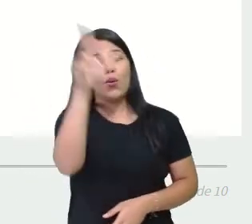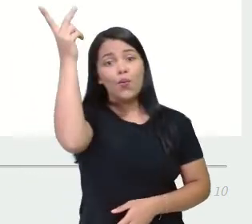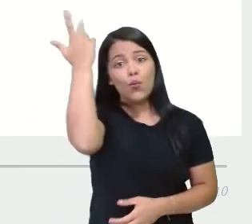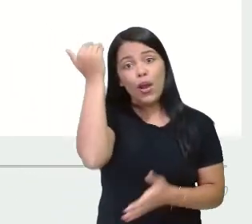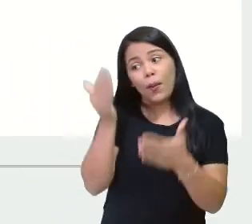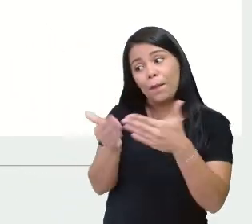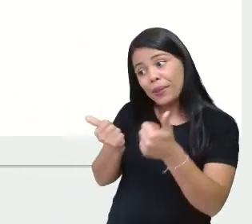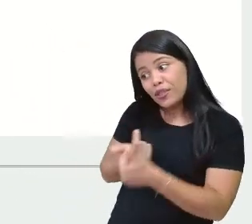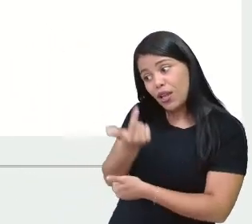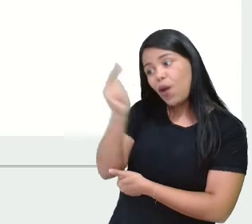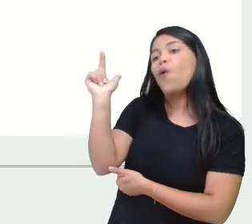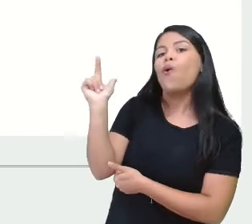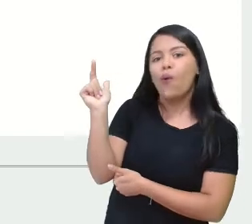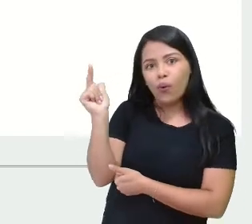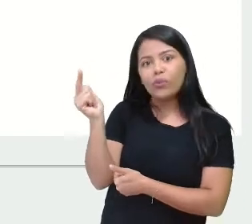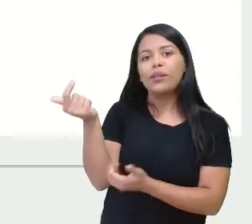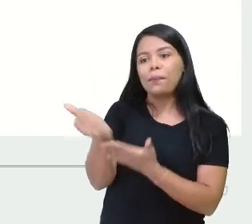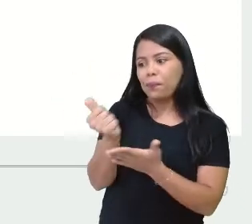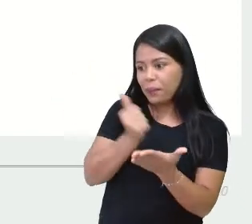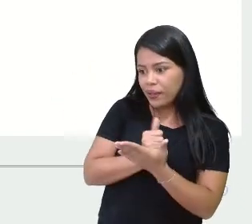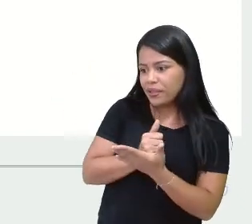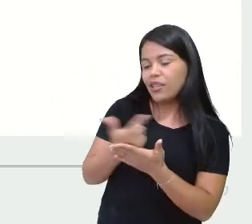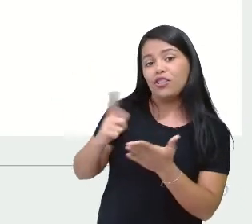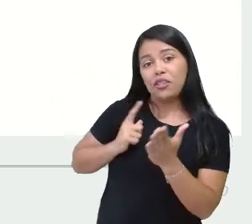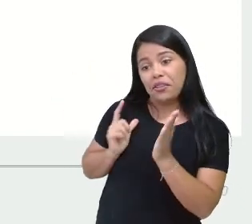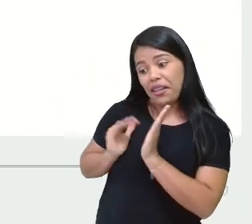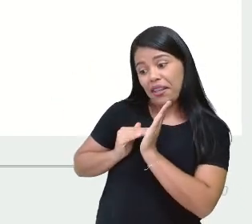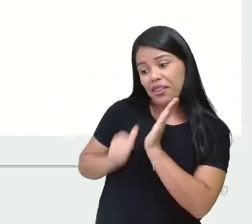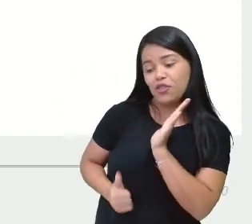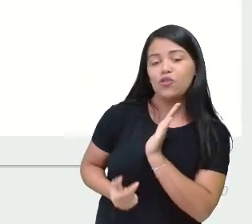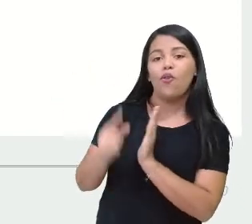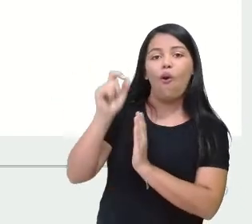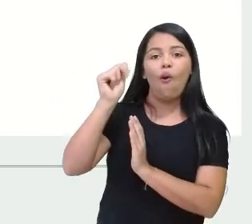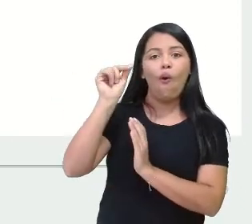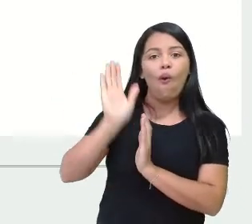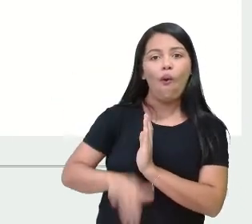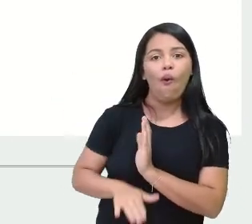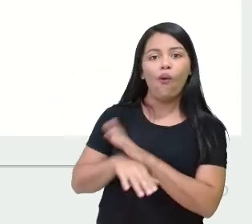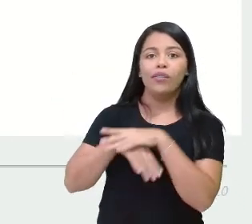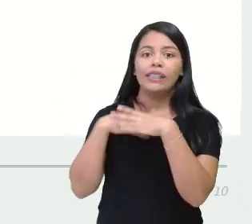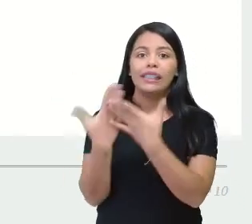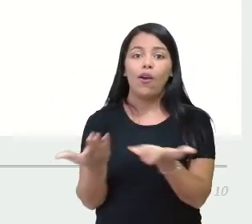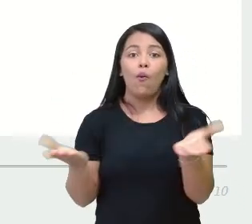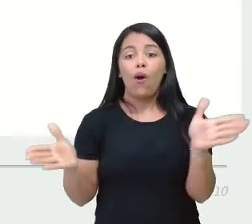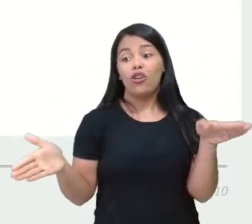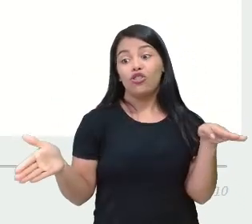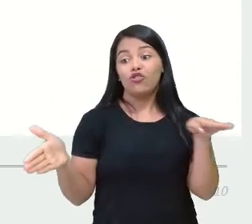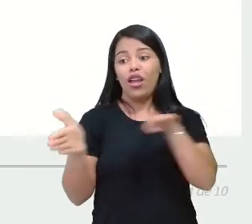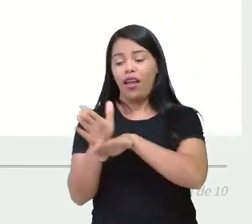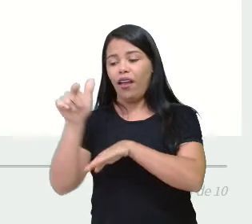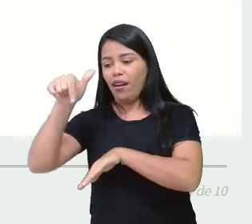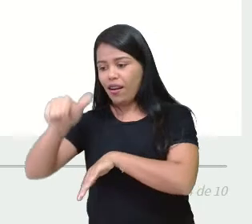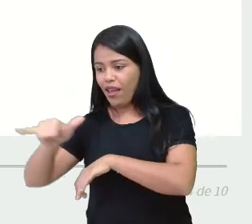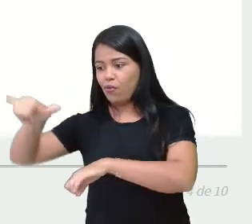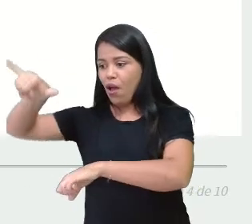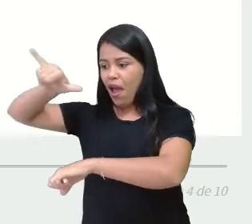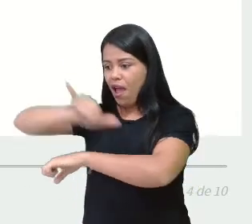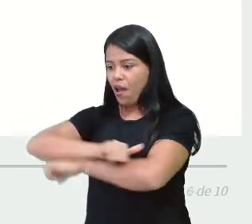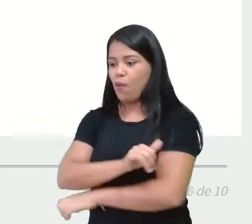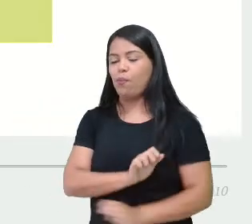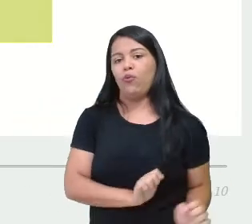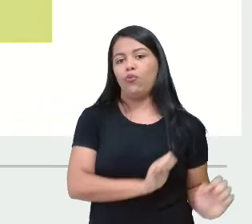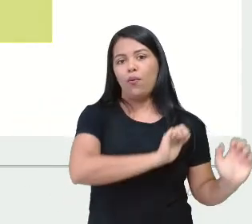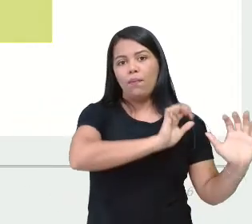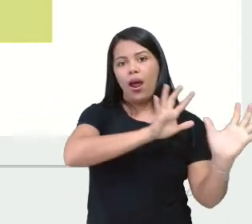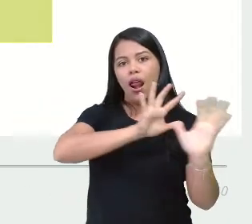desconto, imagina só. Finalmente, na hora do embarque no aeroporto, foi a maior confusão. Mas chegou lá,